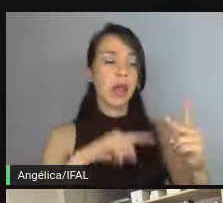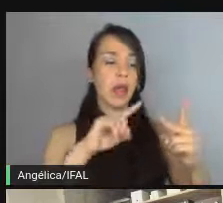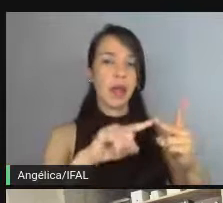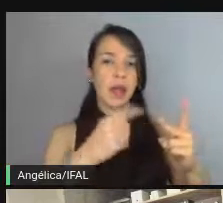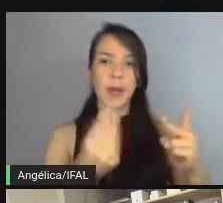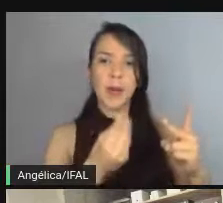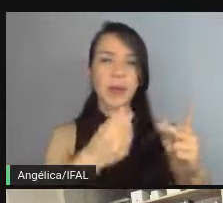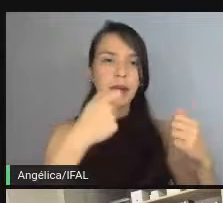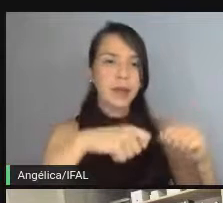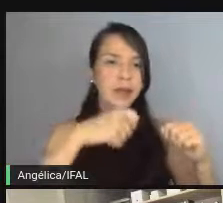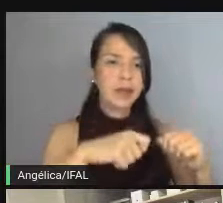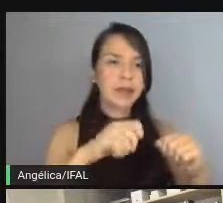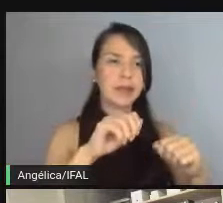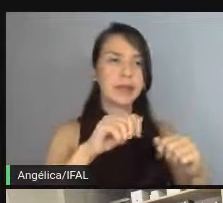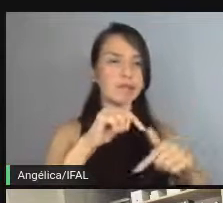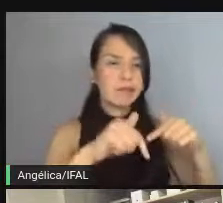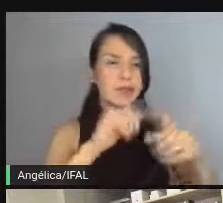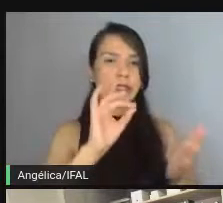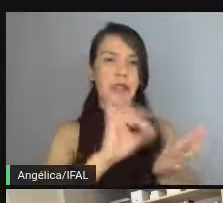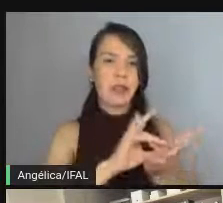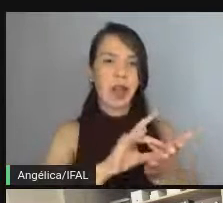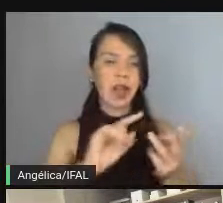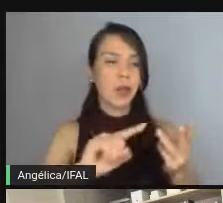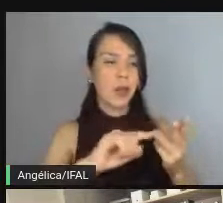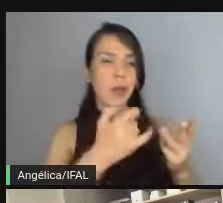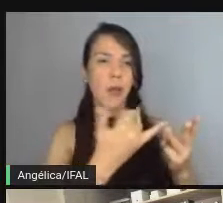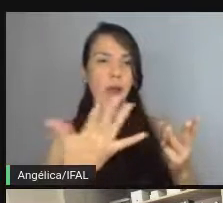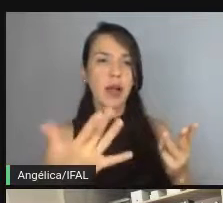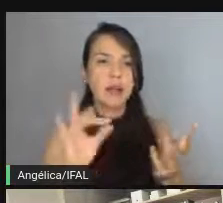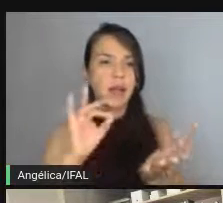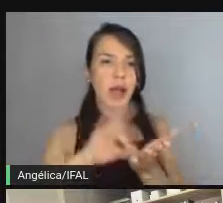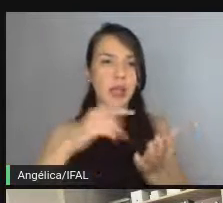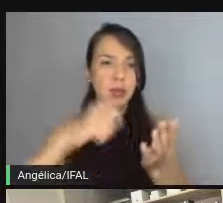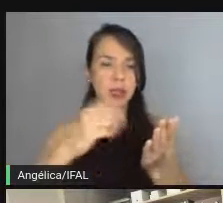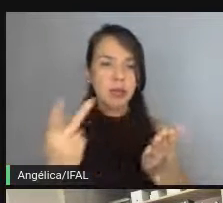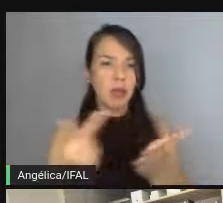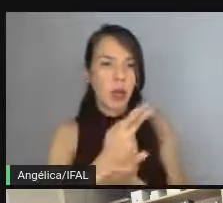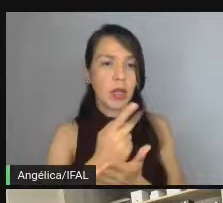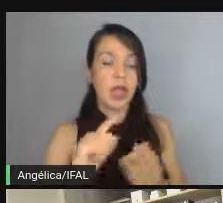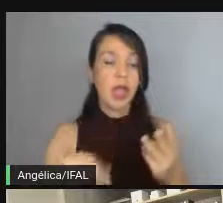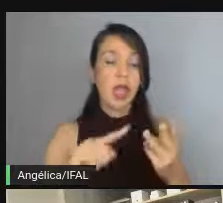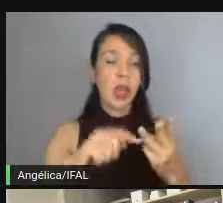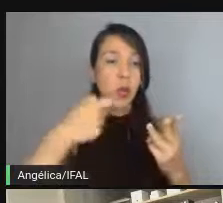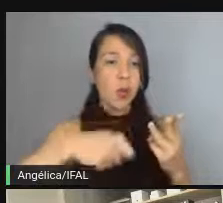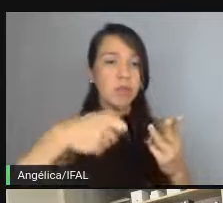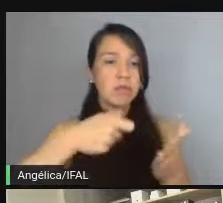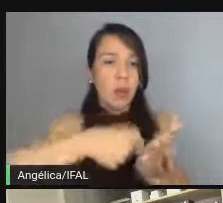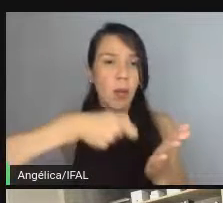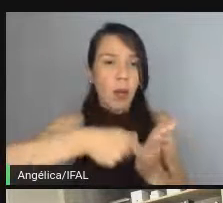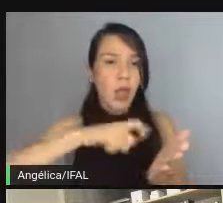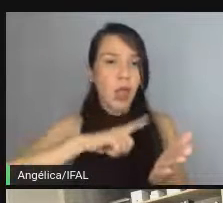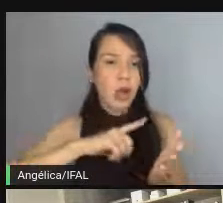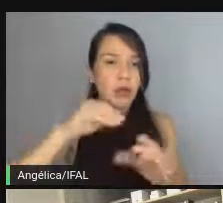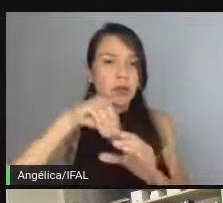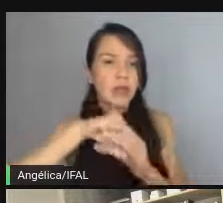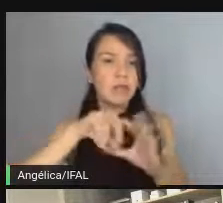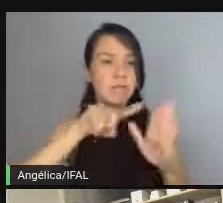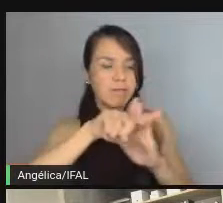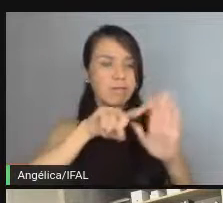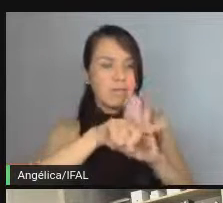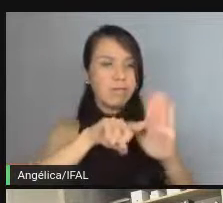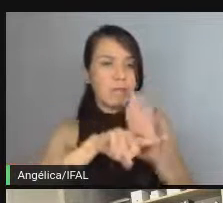como é que deve funcionar de fato? Quais são as validações que precisam acontecer? O que é que obrigatório ter? Então, vá